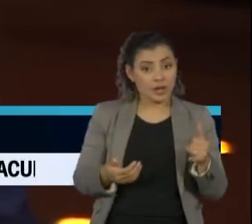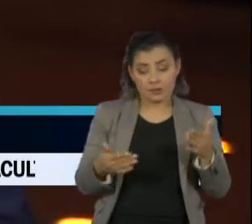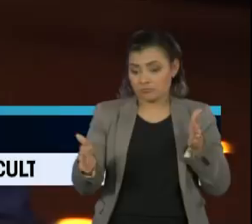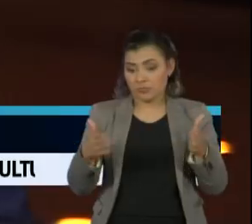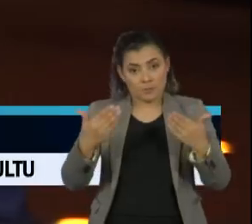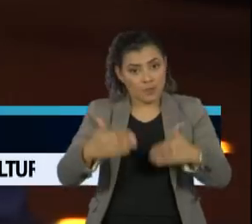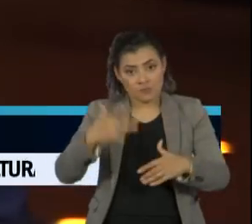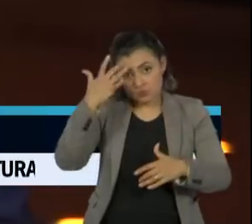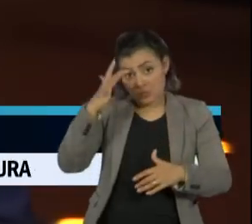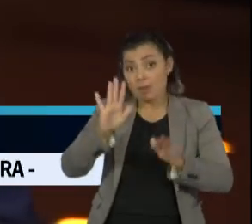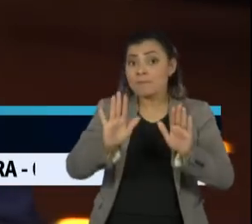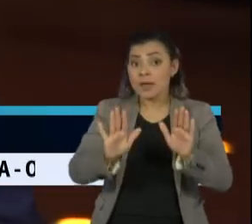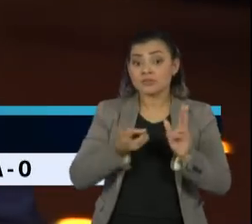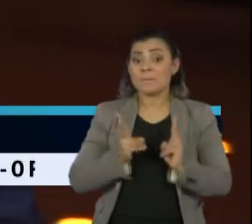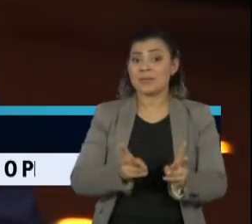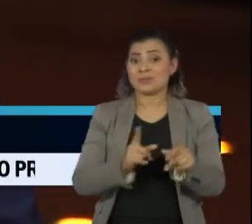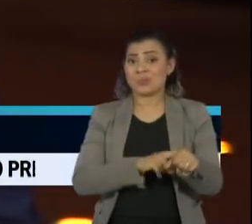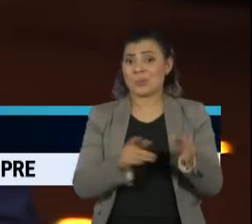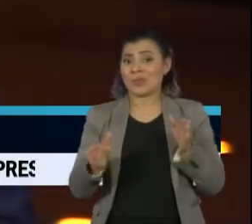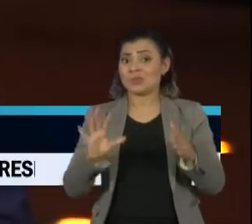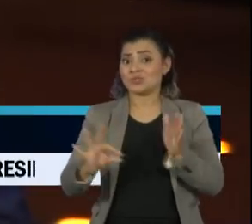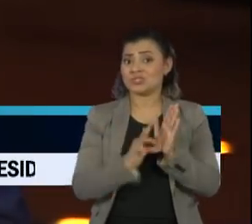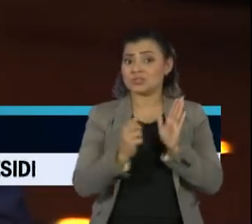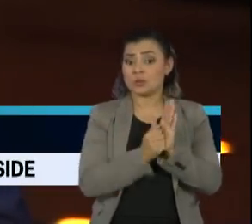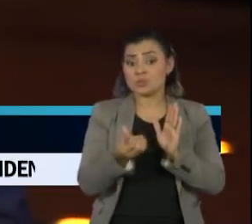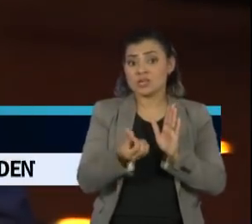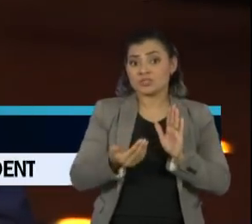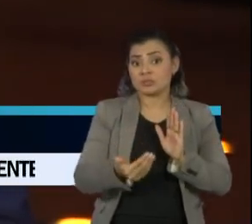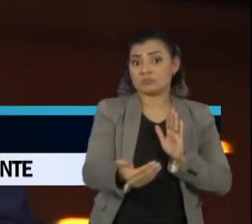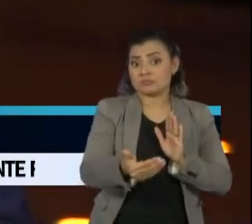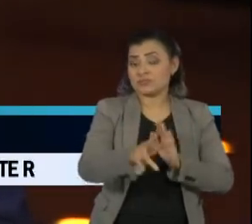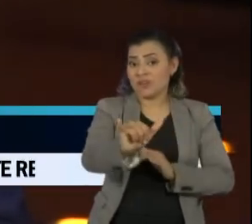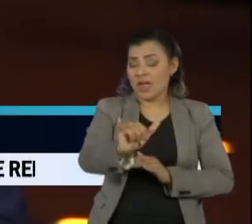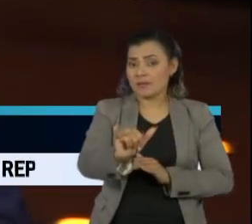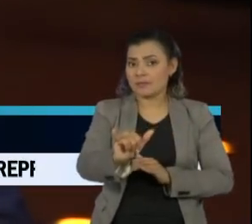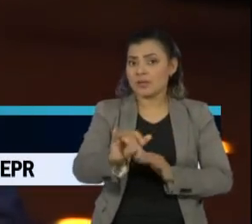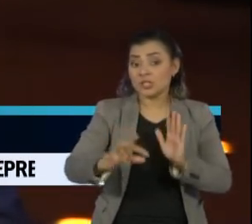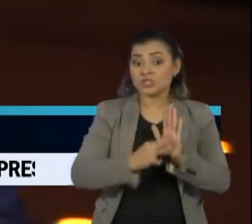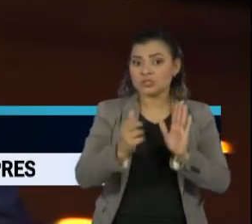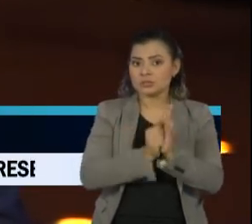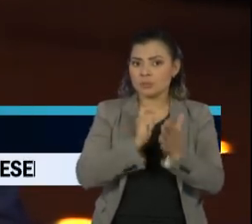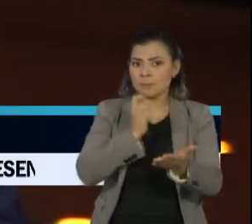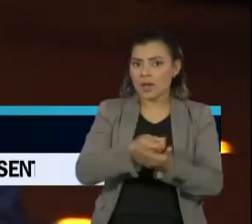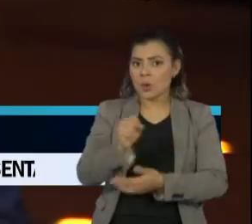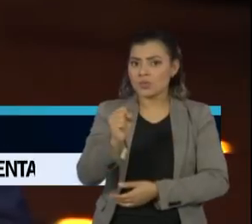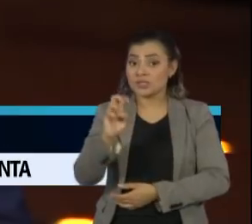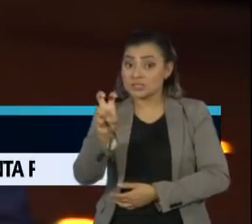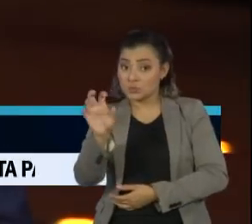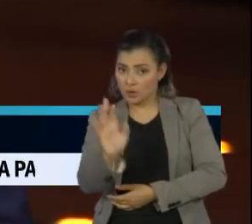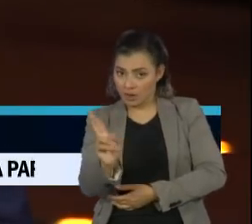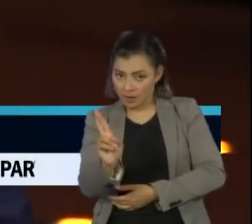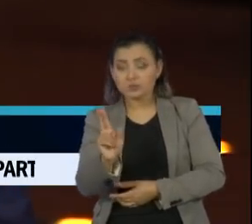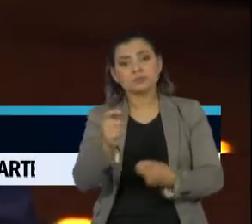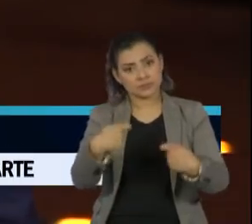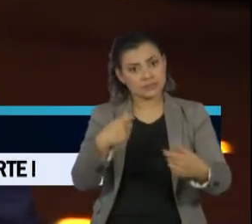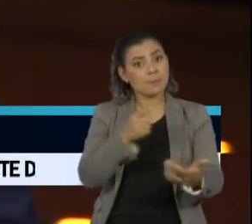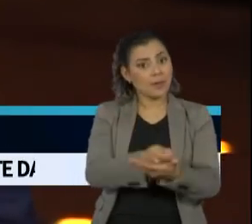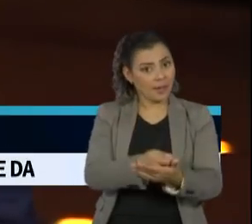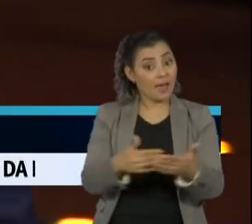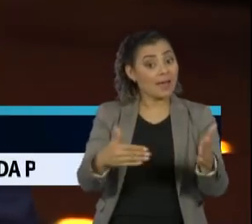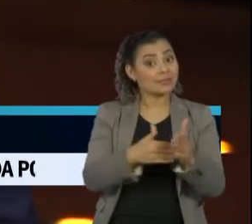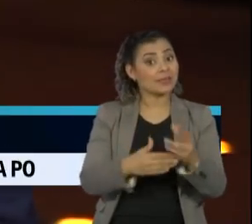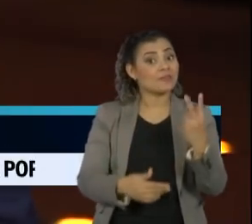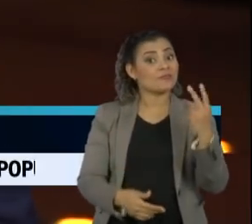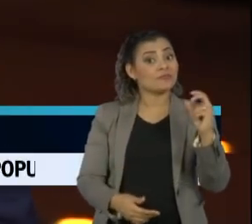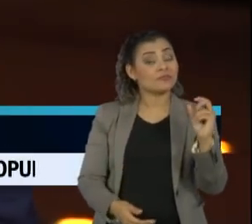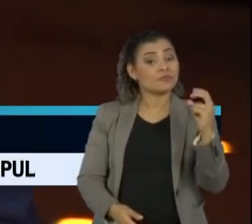permanece o mesmo. Termina nesta sexta-feira. A taxa de inscrição, que de R 85,00, precisa ser paga até o